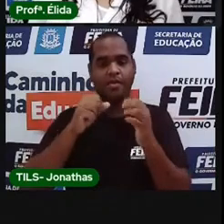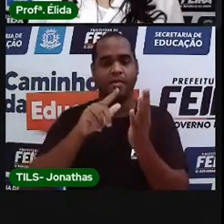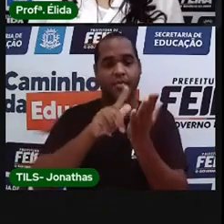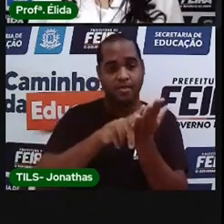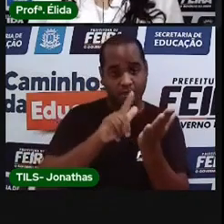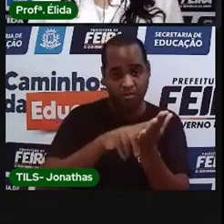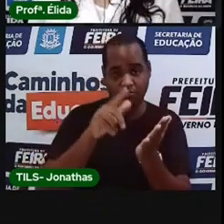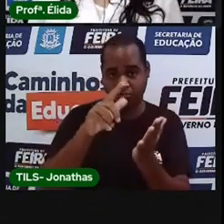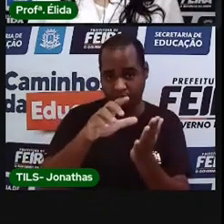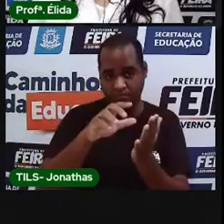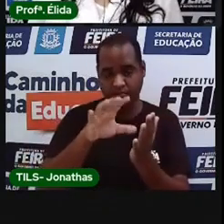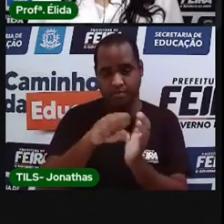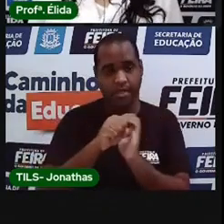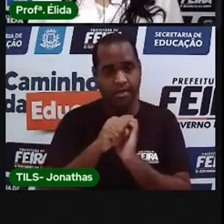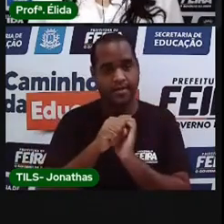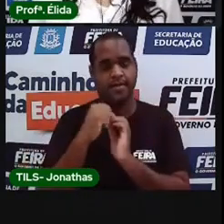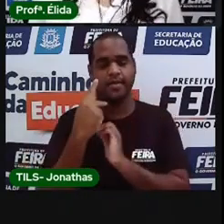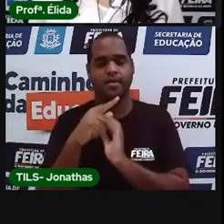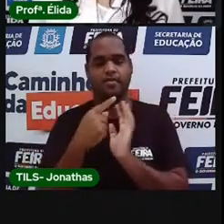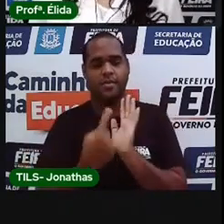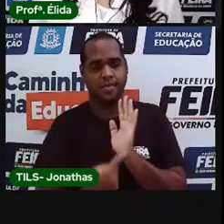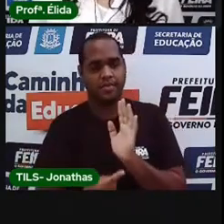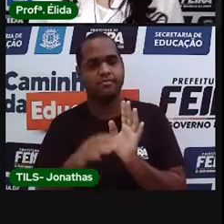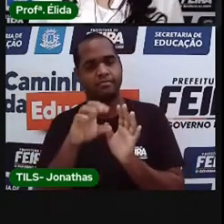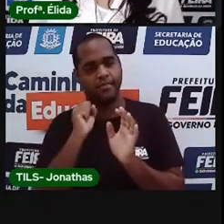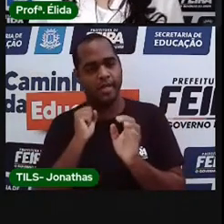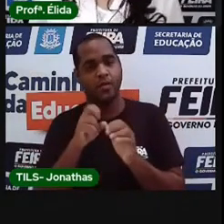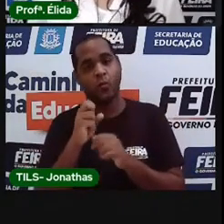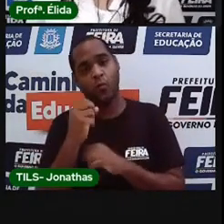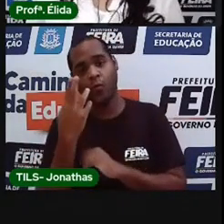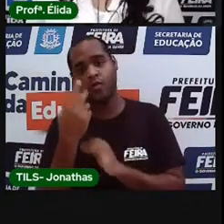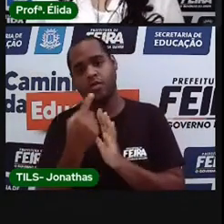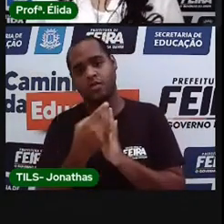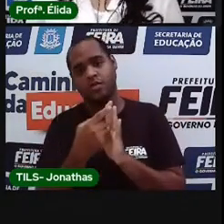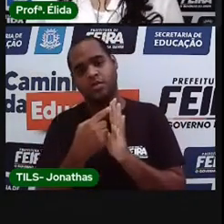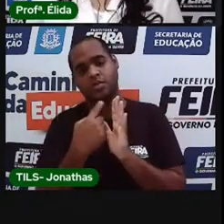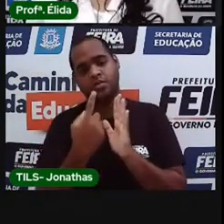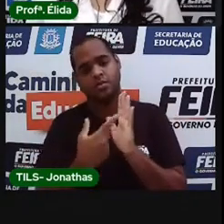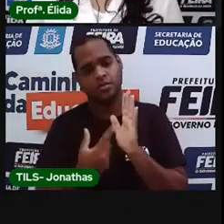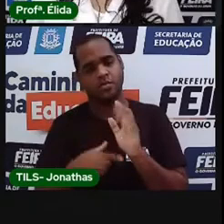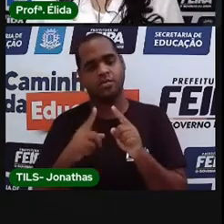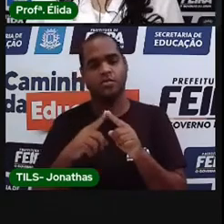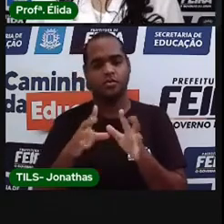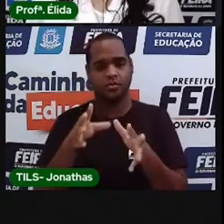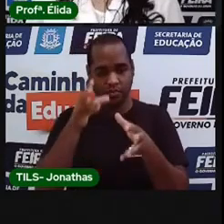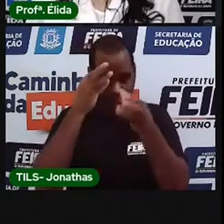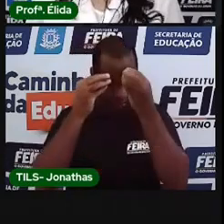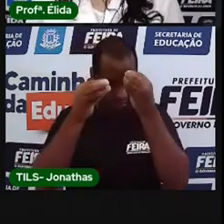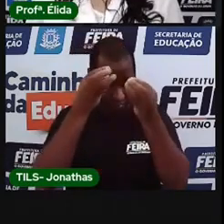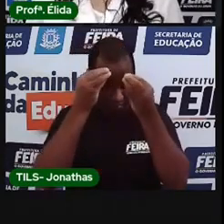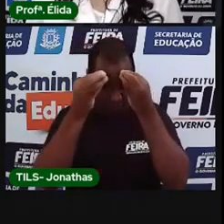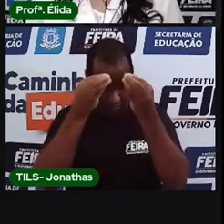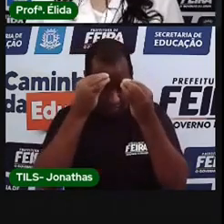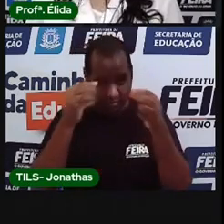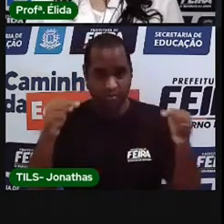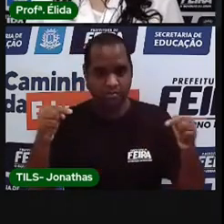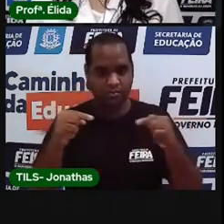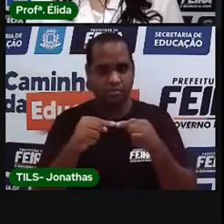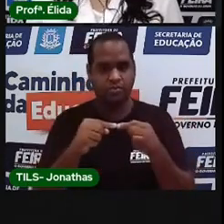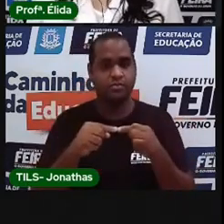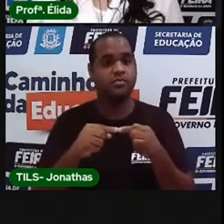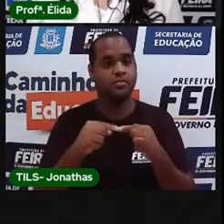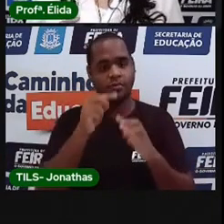folha de papel, a sua folha pautada, ou o caderno, e vai registrar o que foi